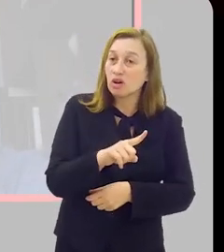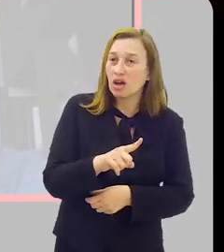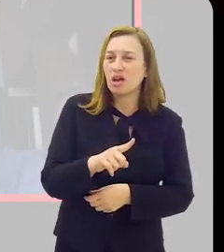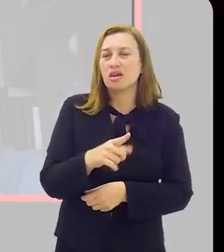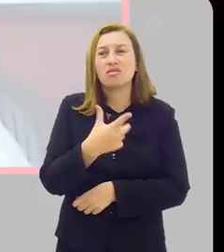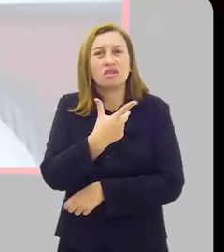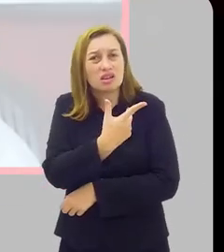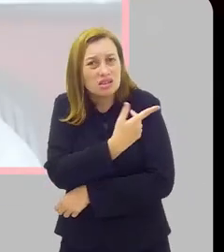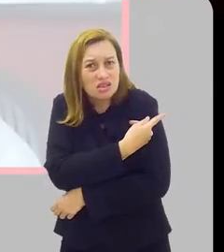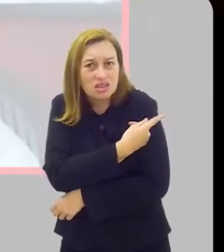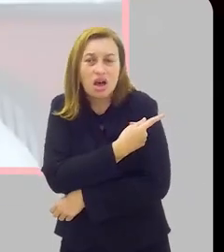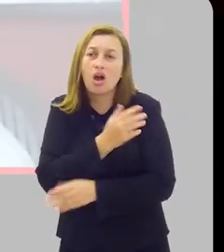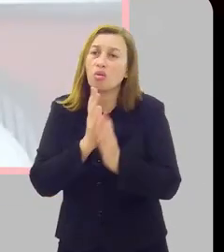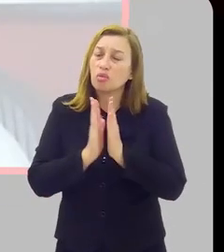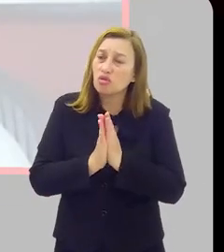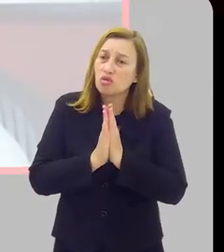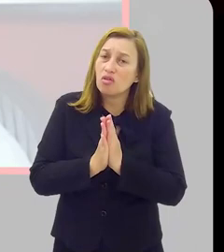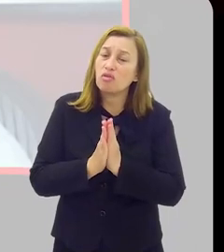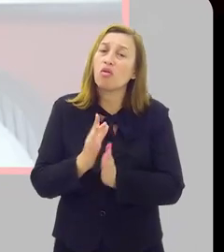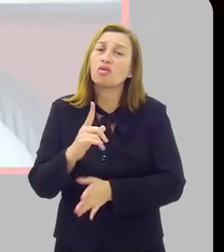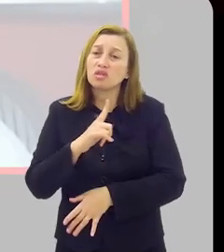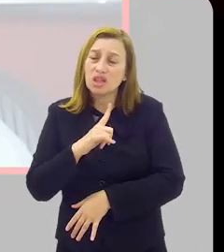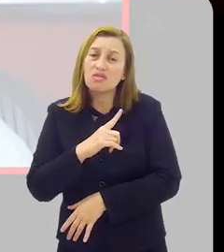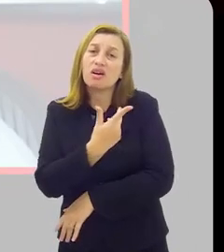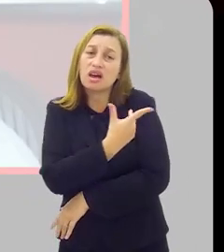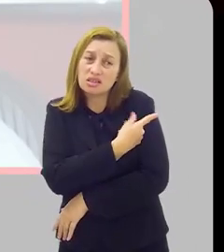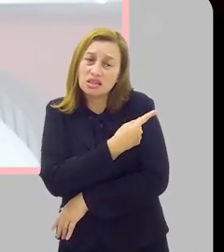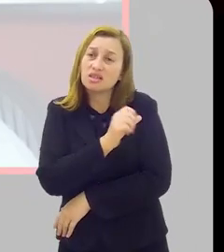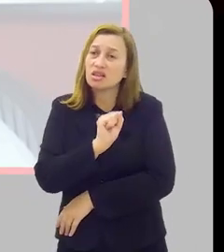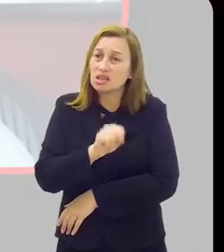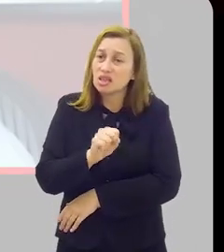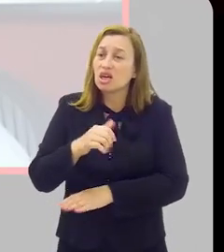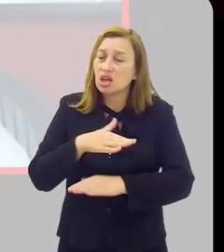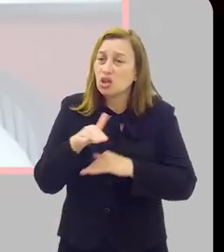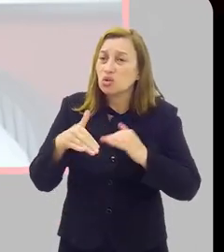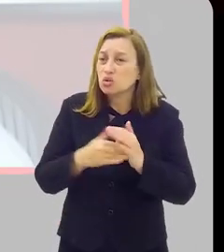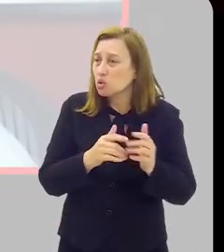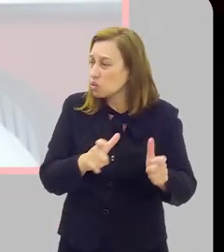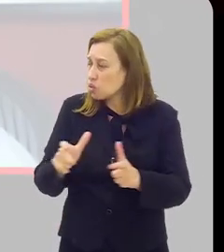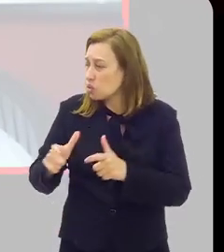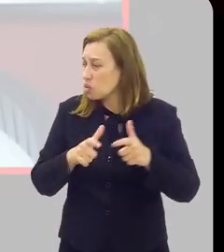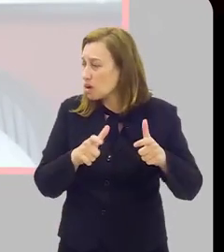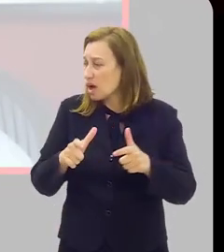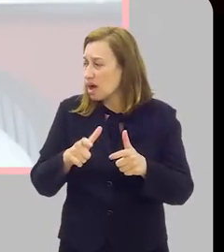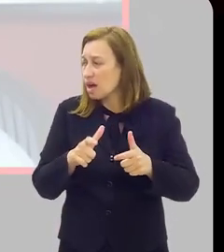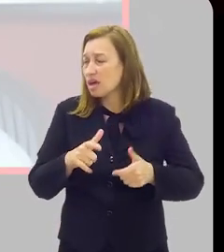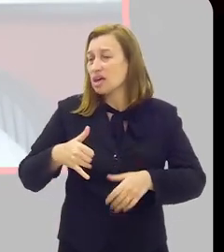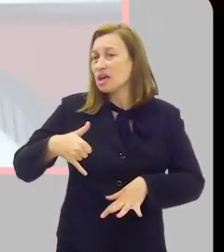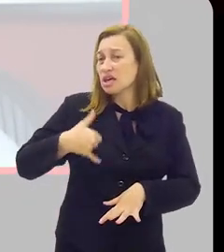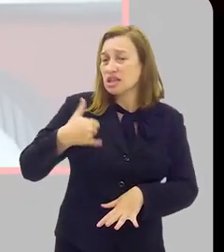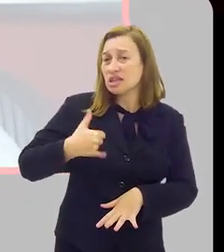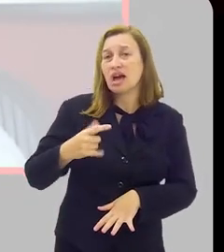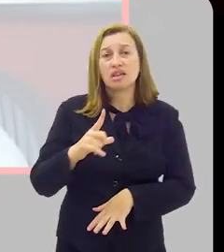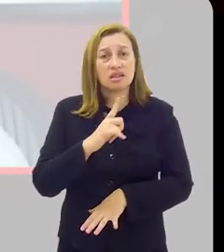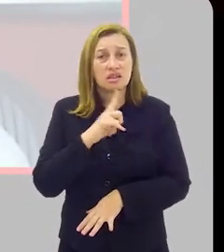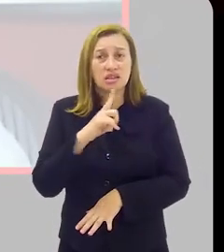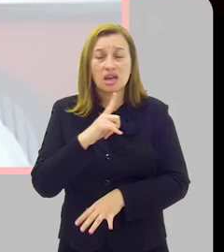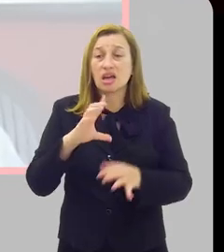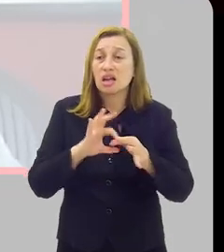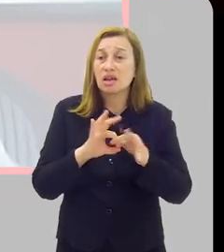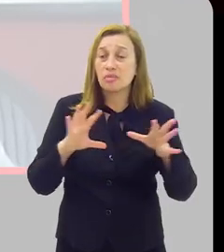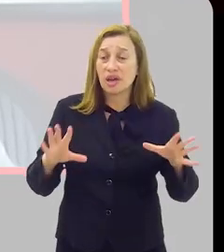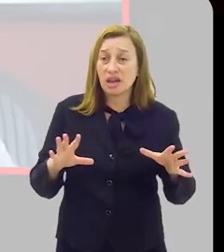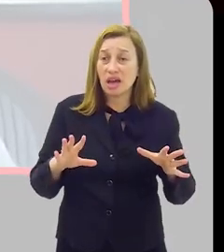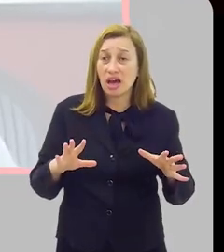compareçam a vacinas disponíveis facilmente em toda a rede, para todas as faixas etárias, estão